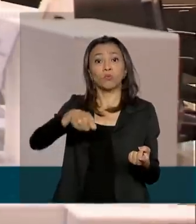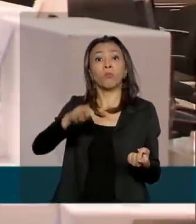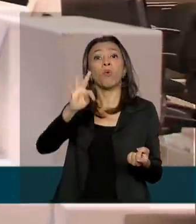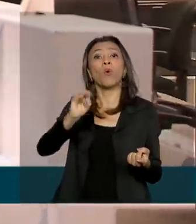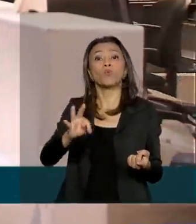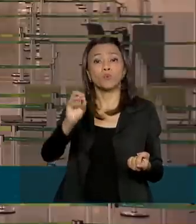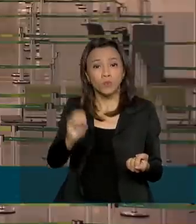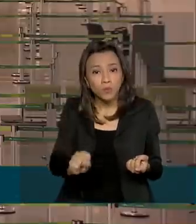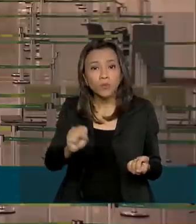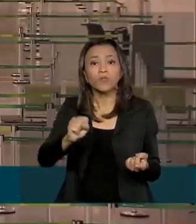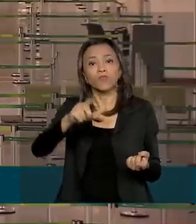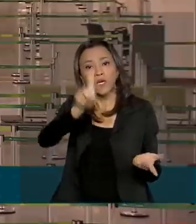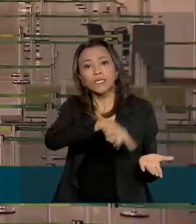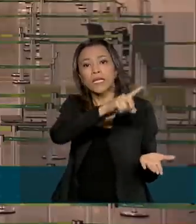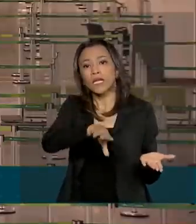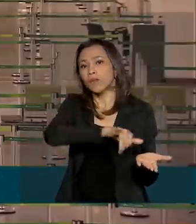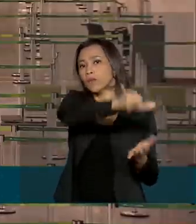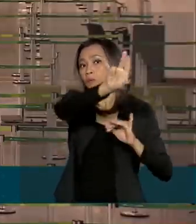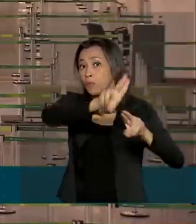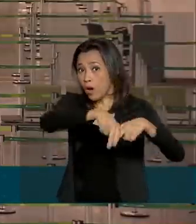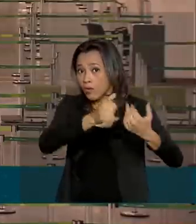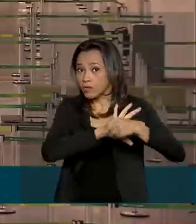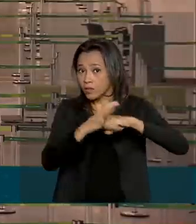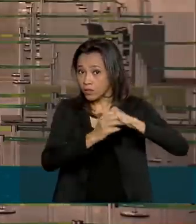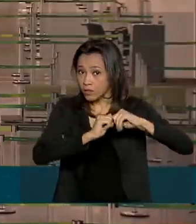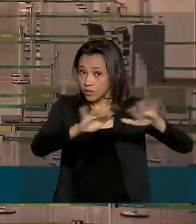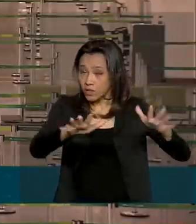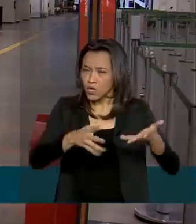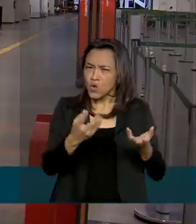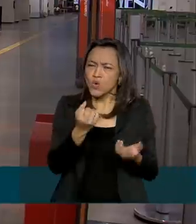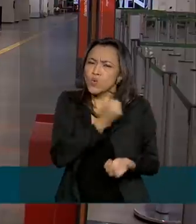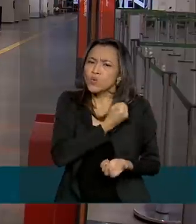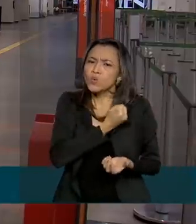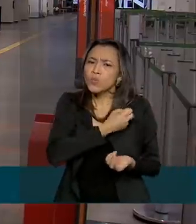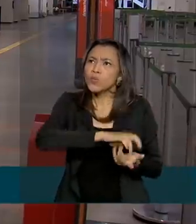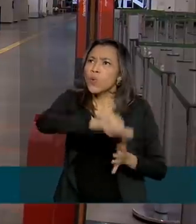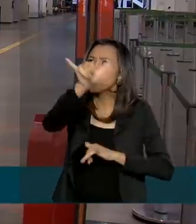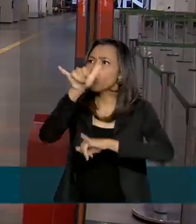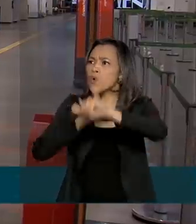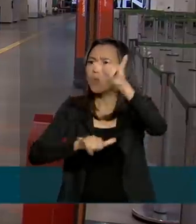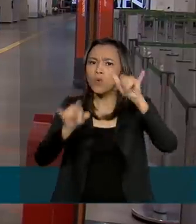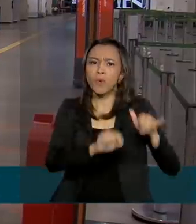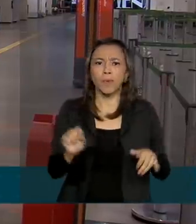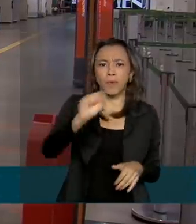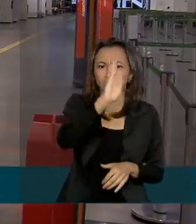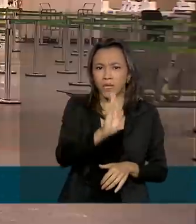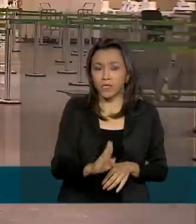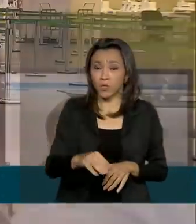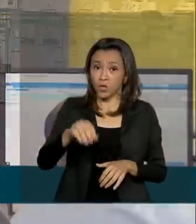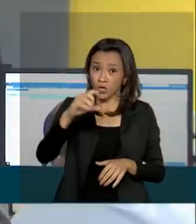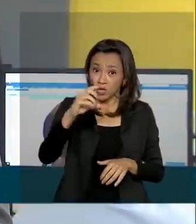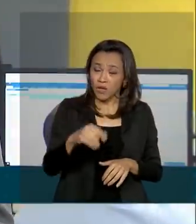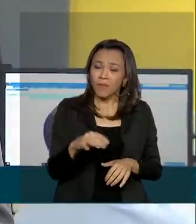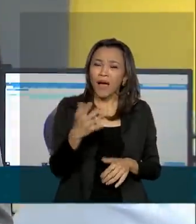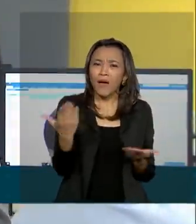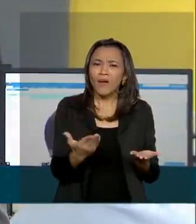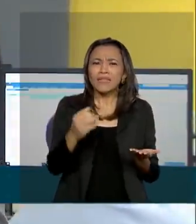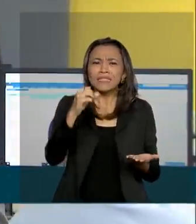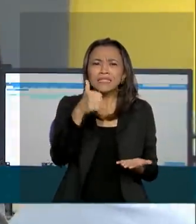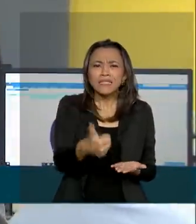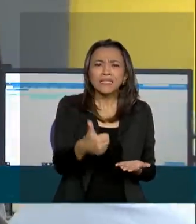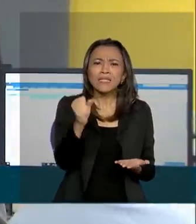foram cancelados. Por causa da Covid, o número de voos domésticos diários no Brasil caiu de 2.700 para 180.